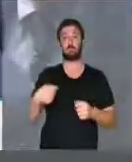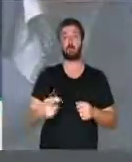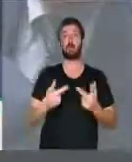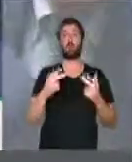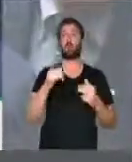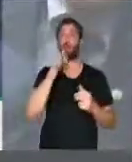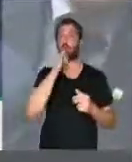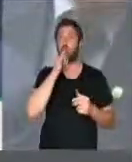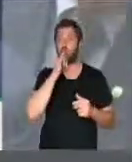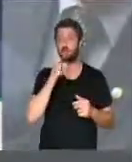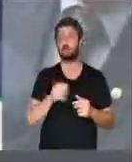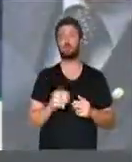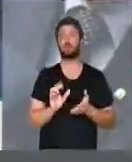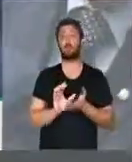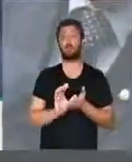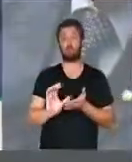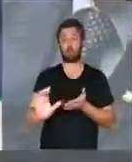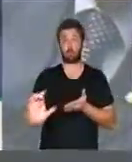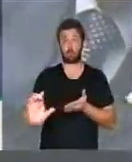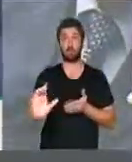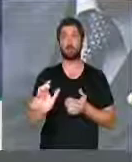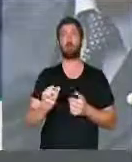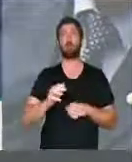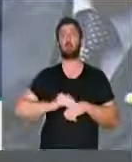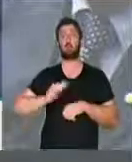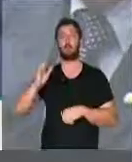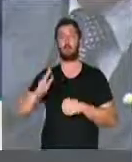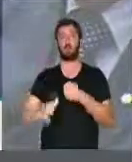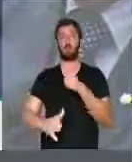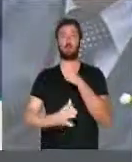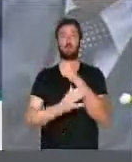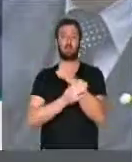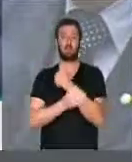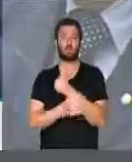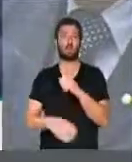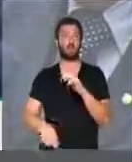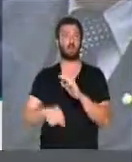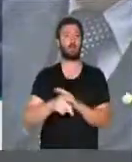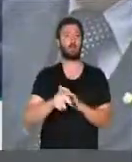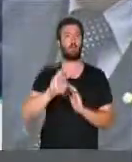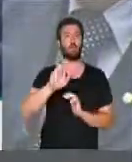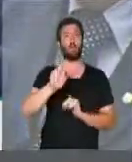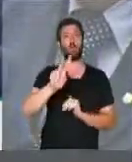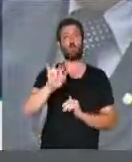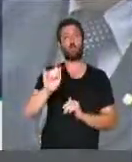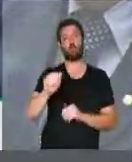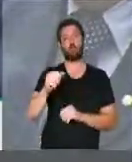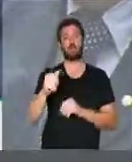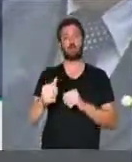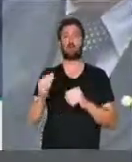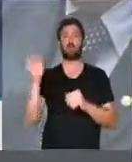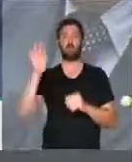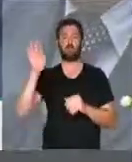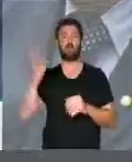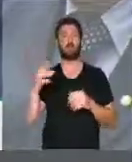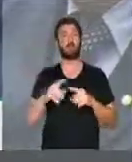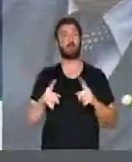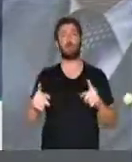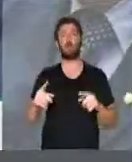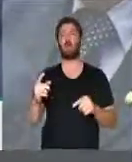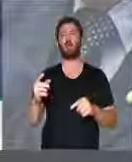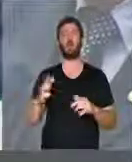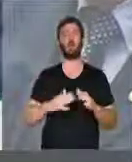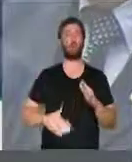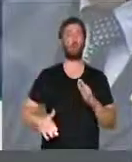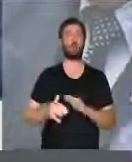como por exemplo, investir em mais segurança nas rodovias federais. Então é absolutamente